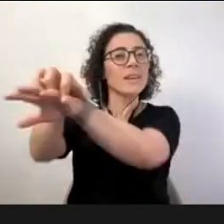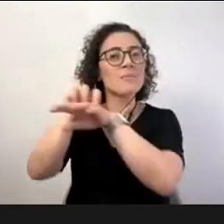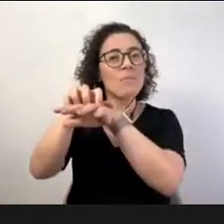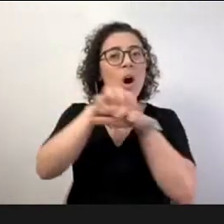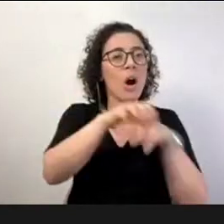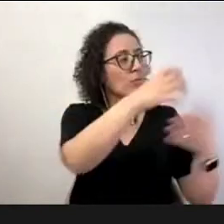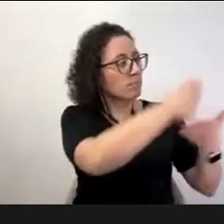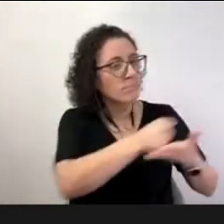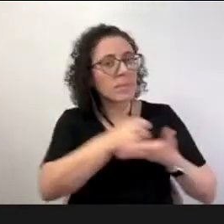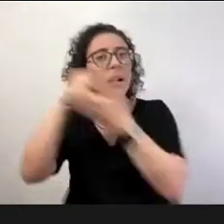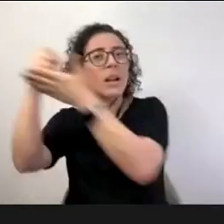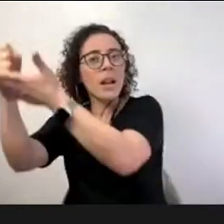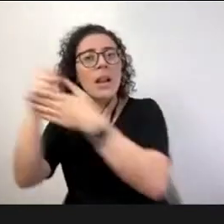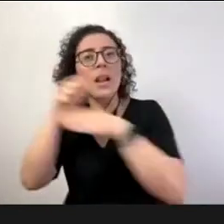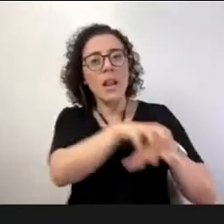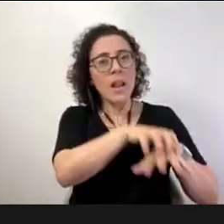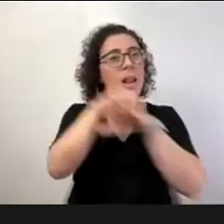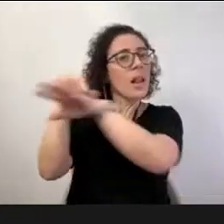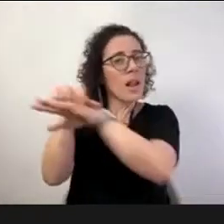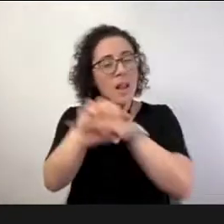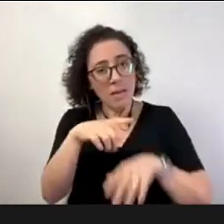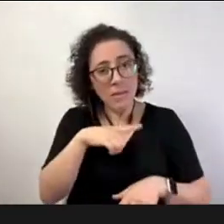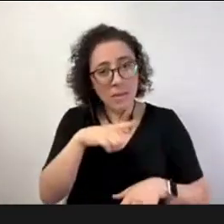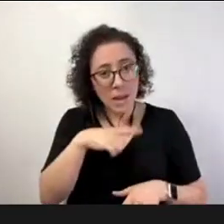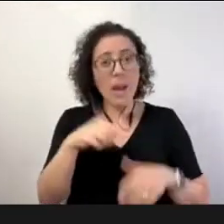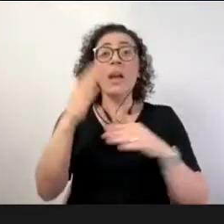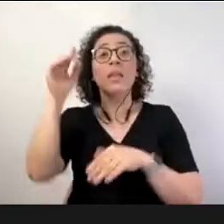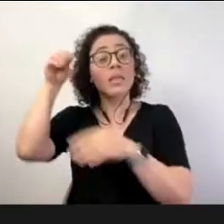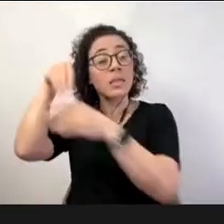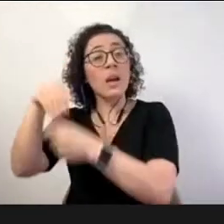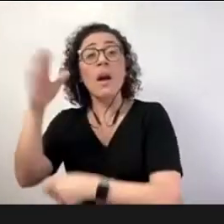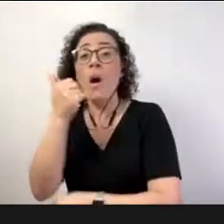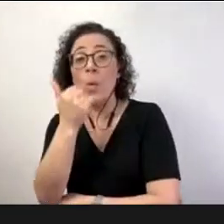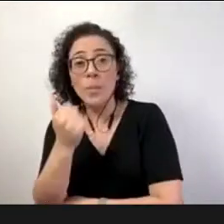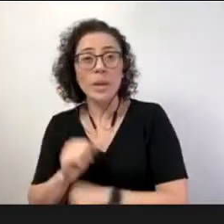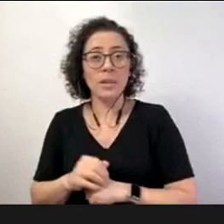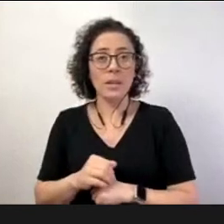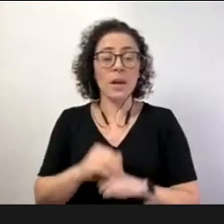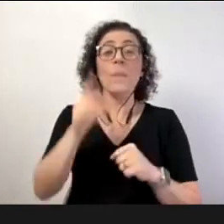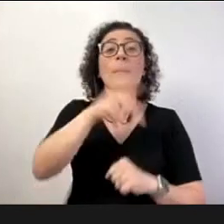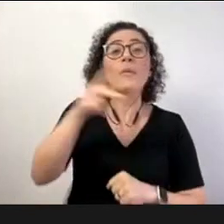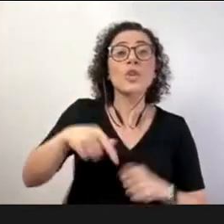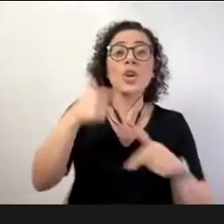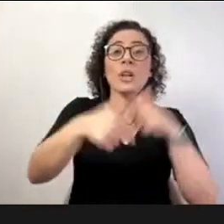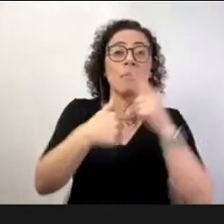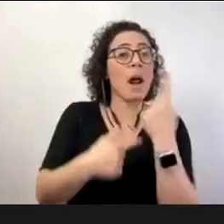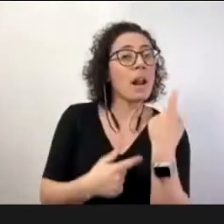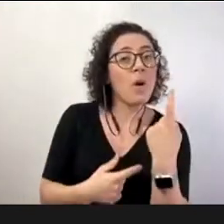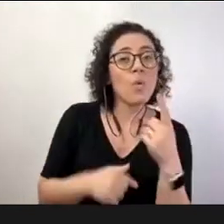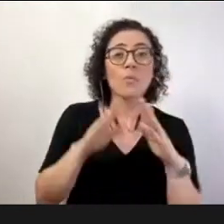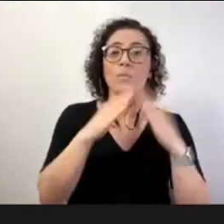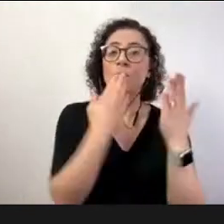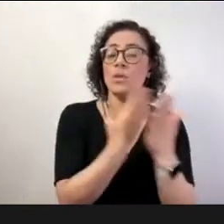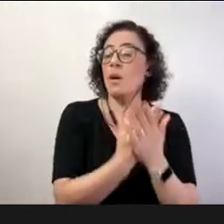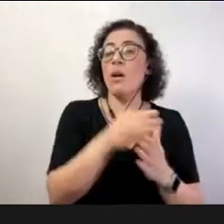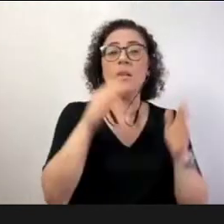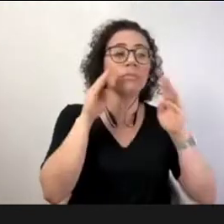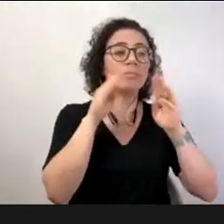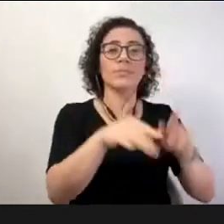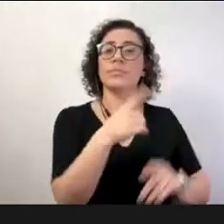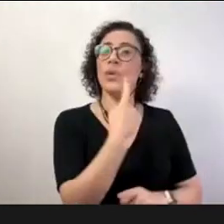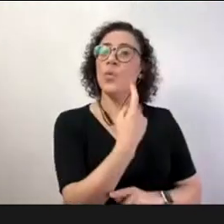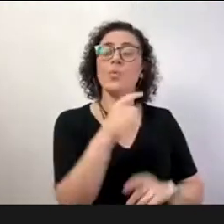tempo integral com professores que trabalhavam numa única escola só nessa escola com professores que tinham um salário